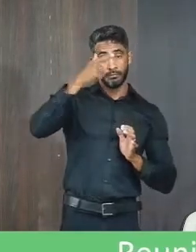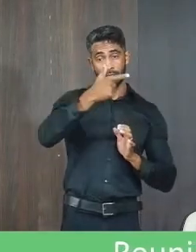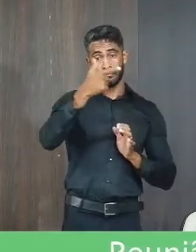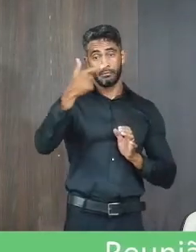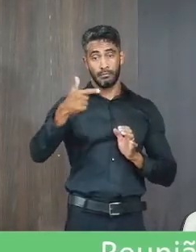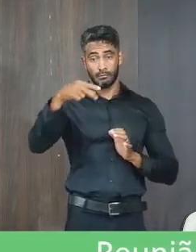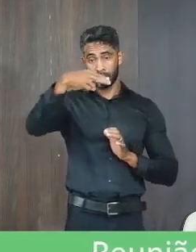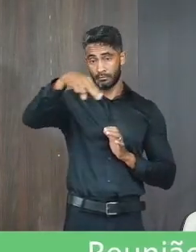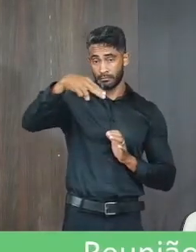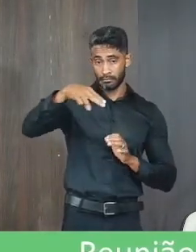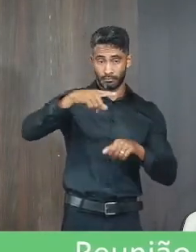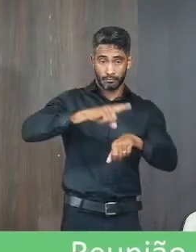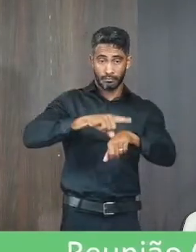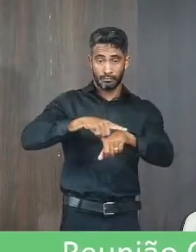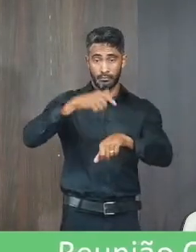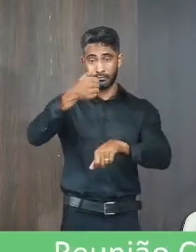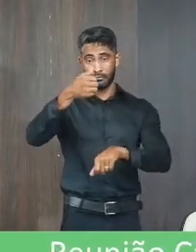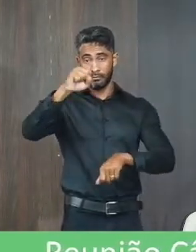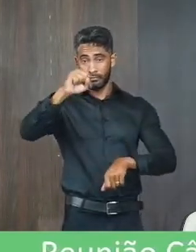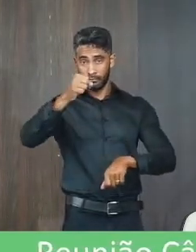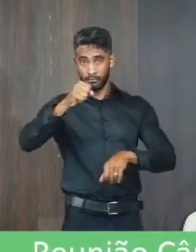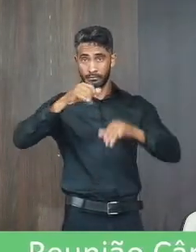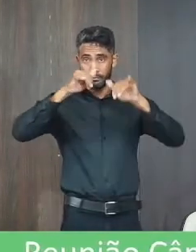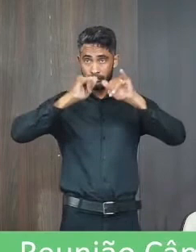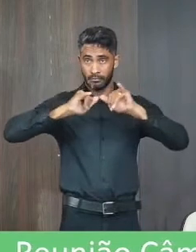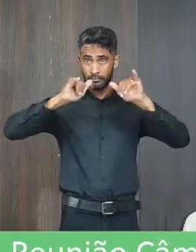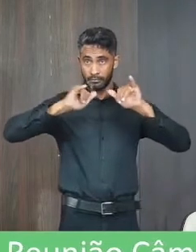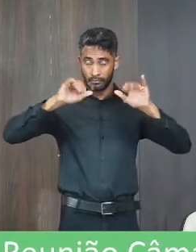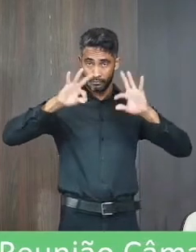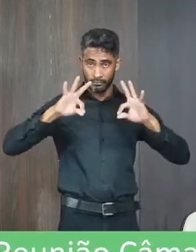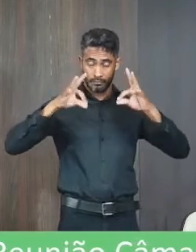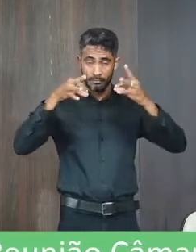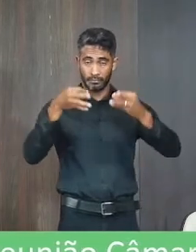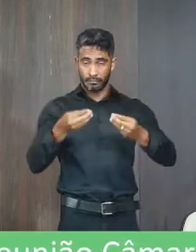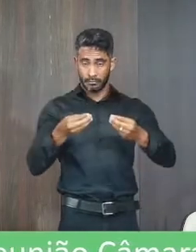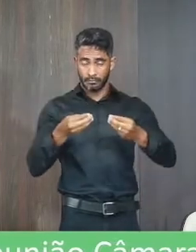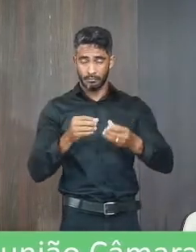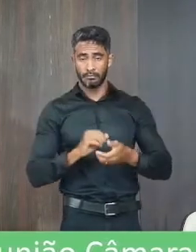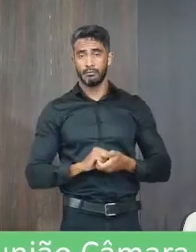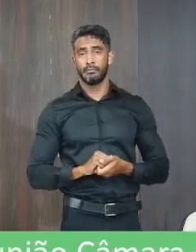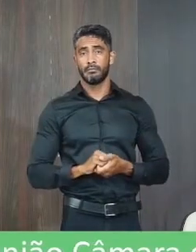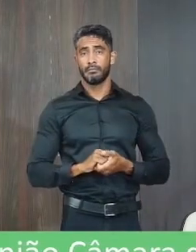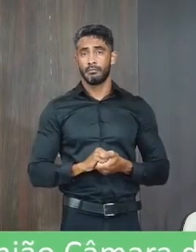22 de novembro de 2022, conforme as determinações que se seguem.